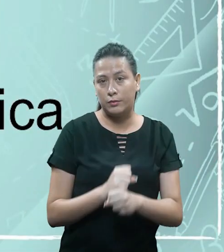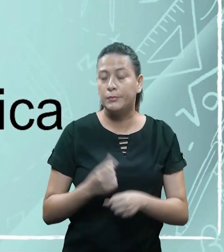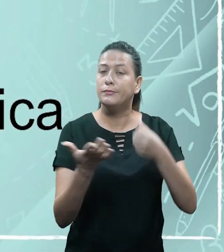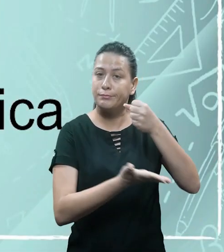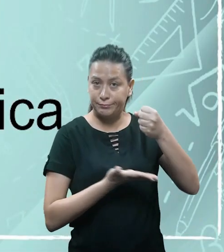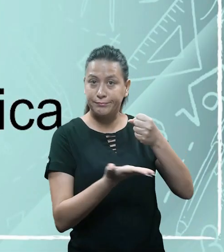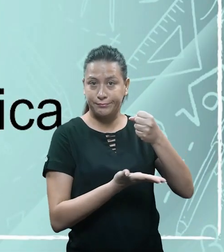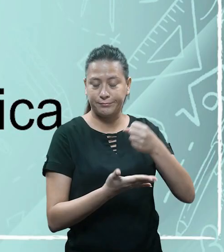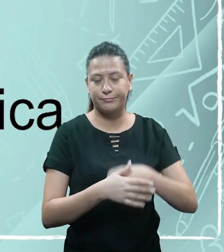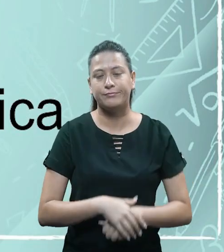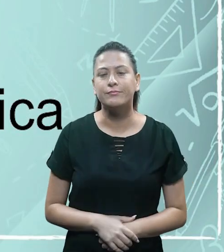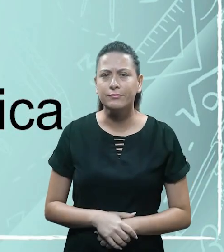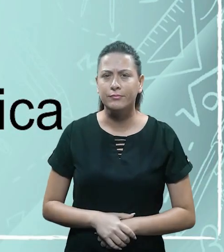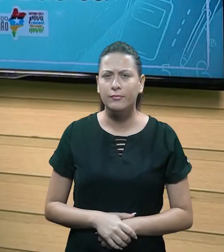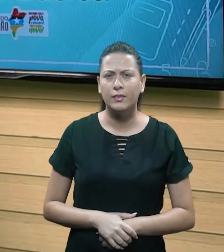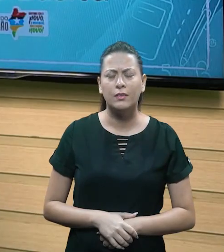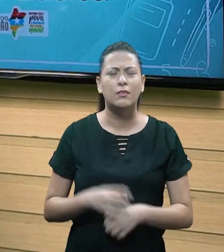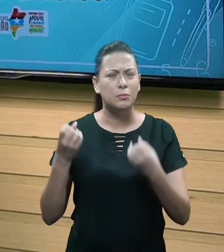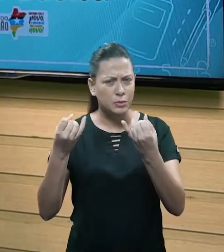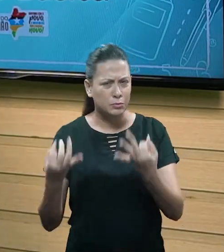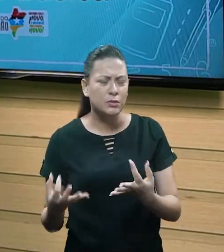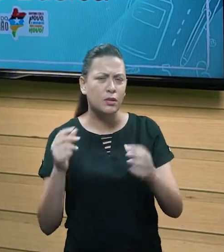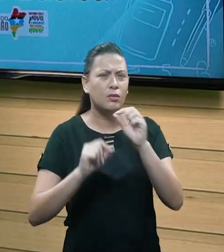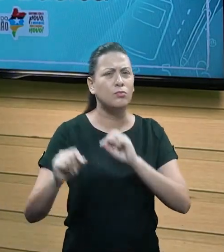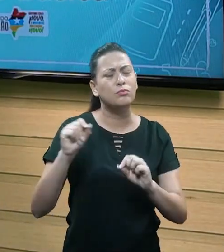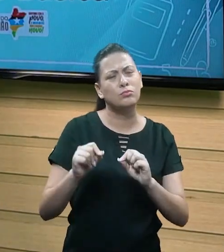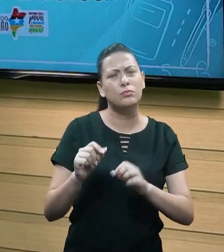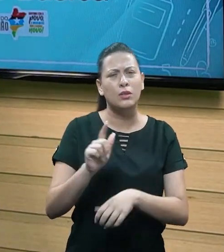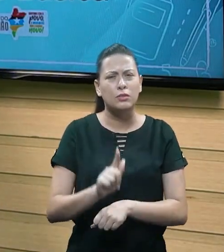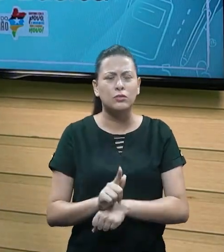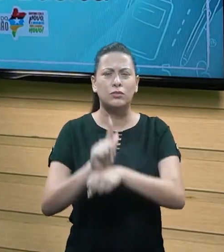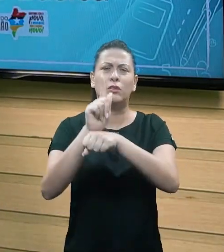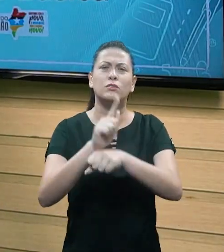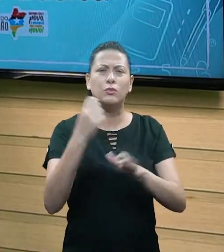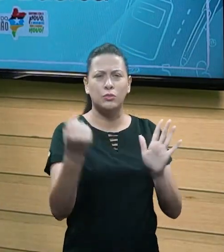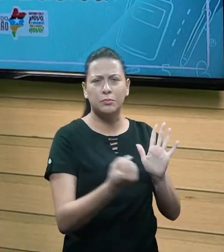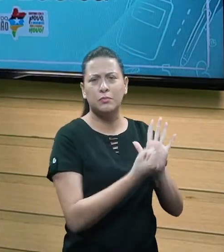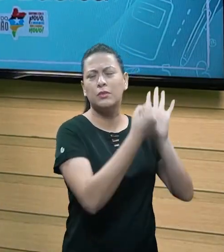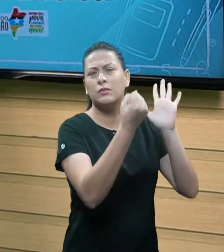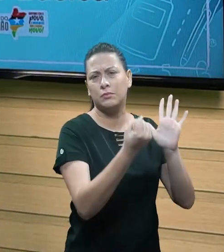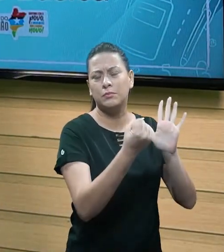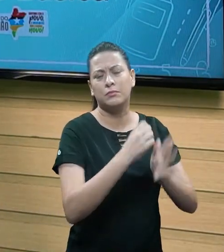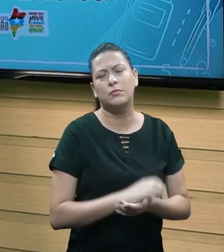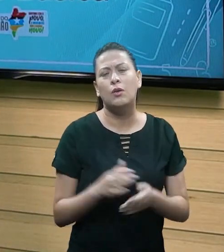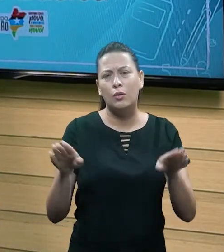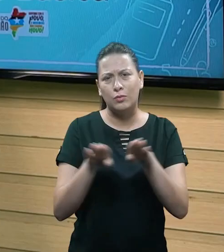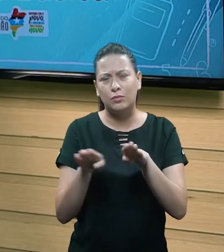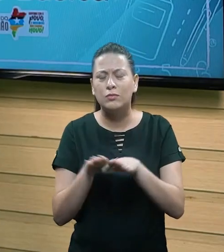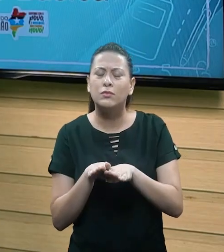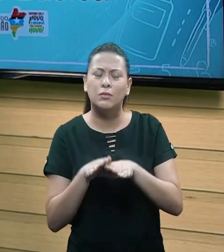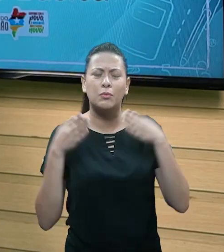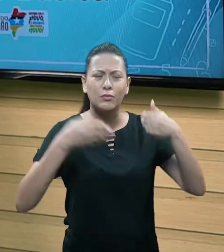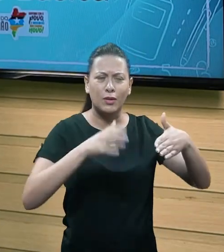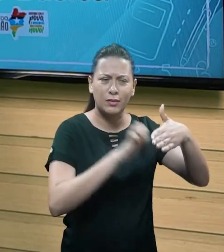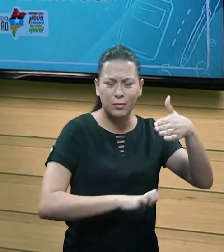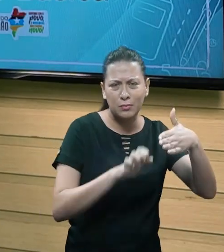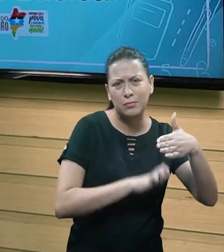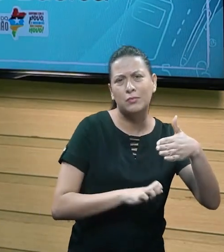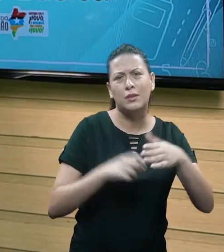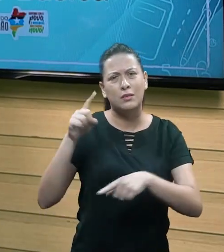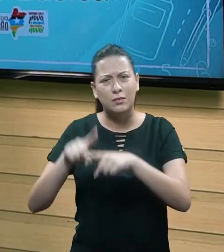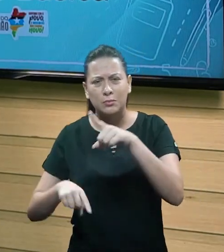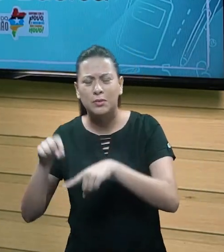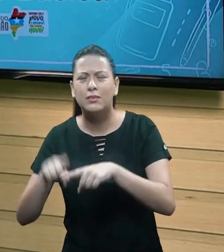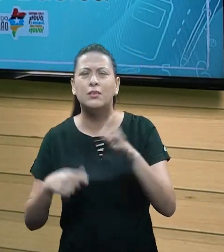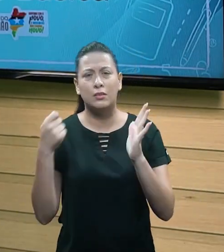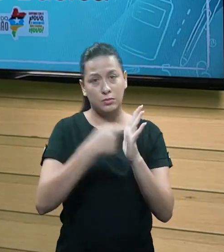contabilidade básica. A gente vai falar basicamente gestão de patrimônio, a gestão da empresa em relação aos bens, as obrigações, assim por